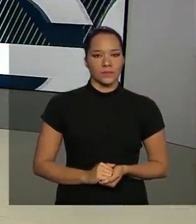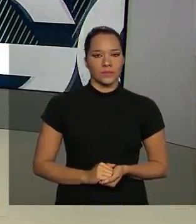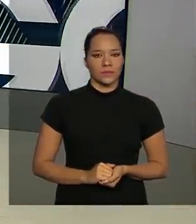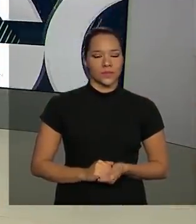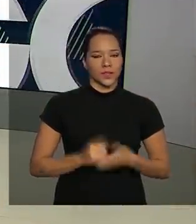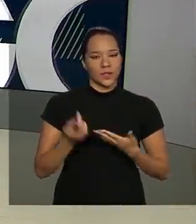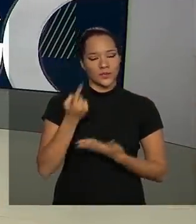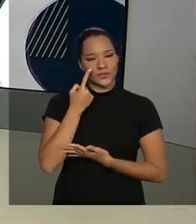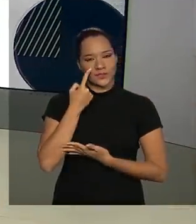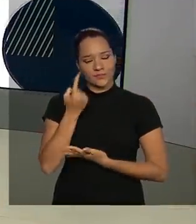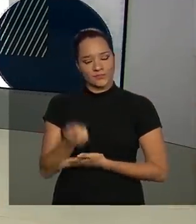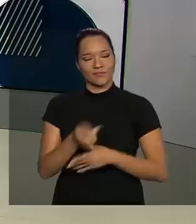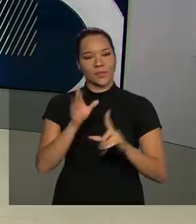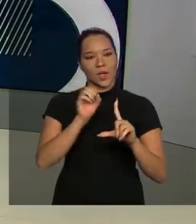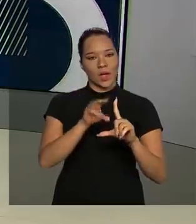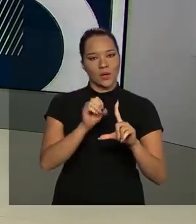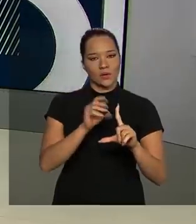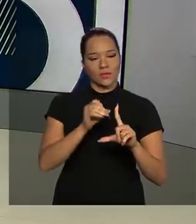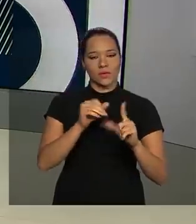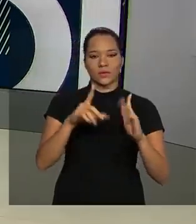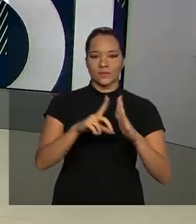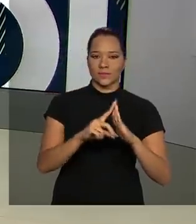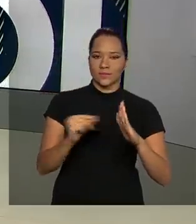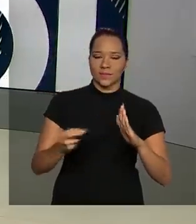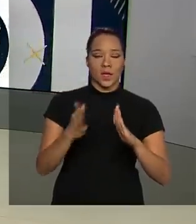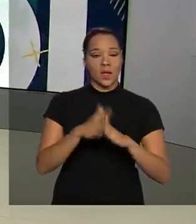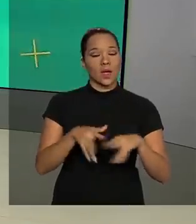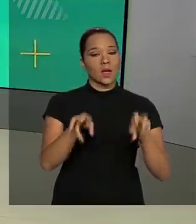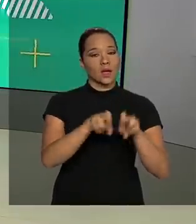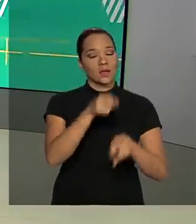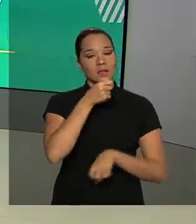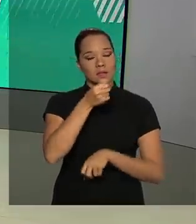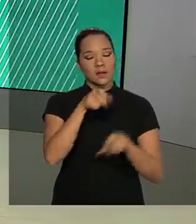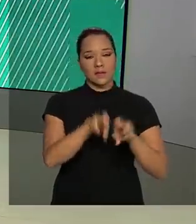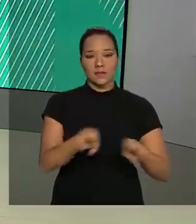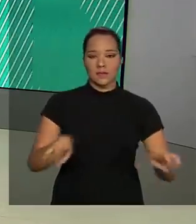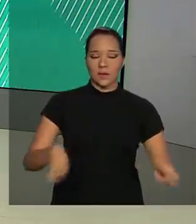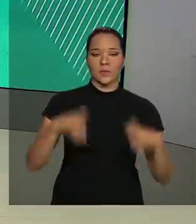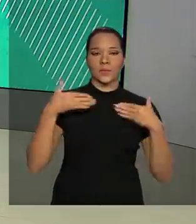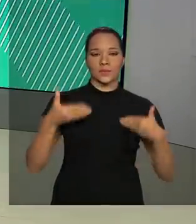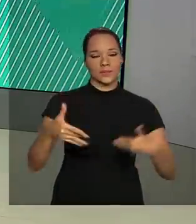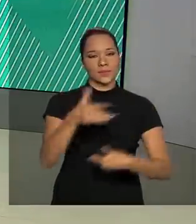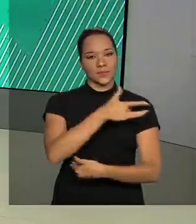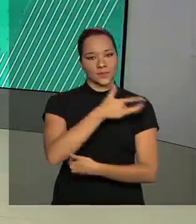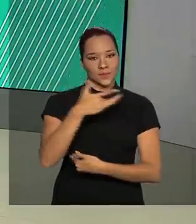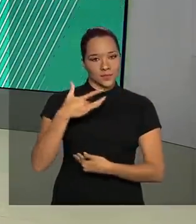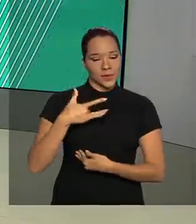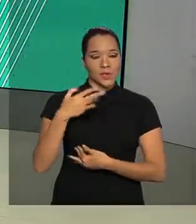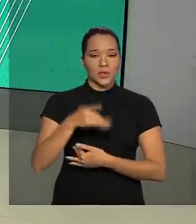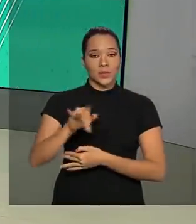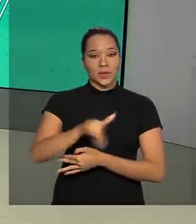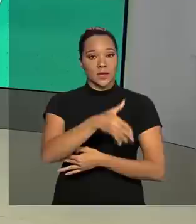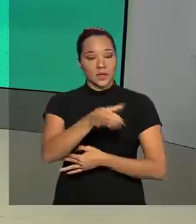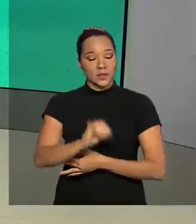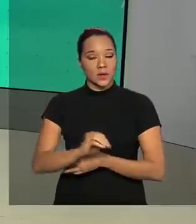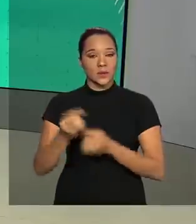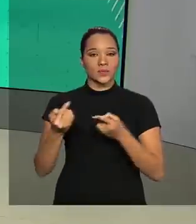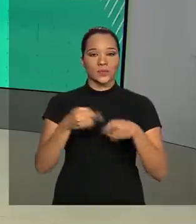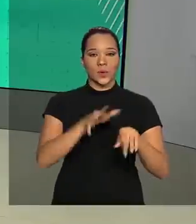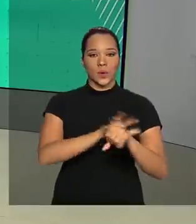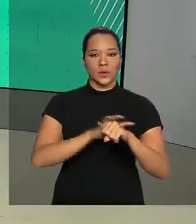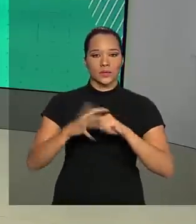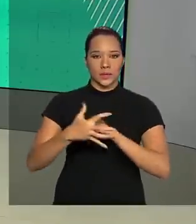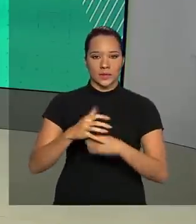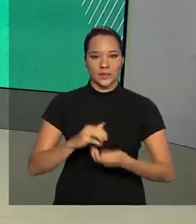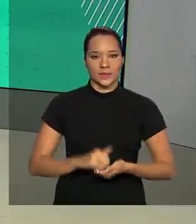Você acompanhou ao vivo do Palácio do Planalto a entrevista coletiva do Ministério da Saúde sobre as ações de combate ao